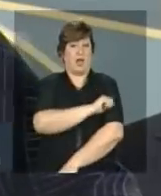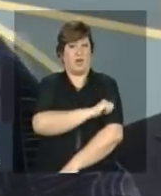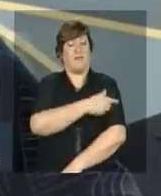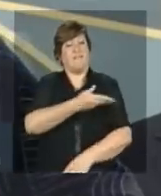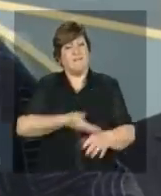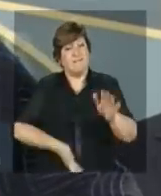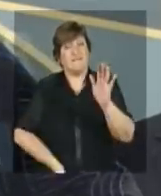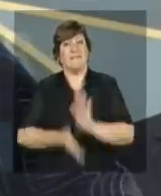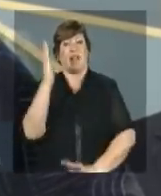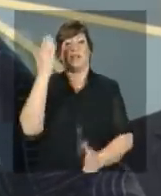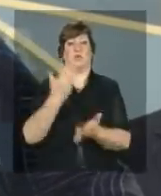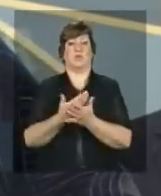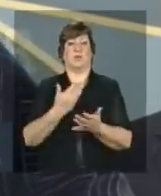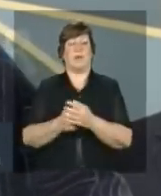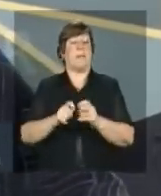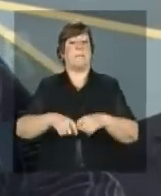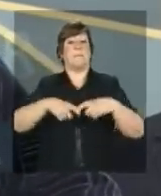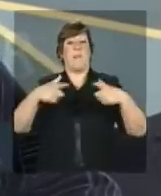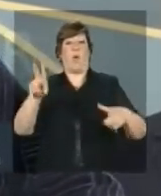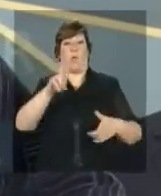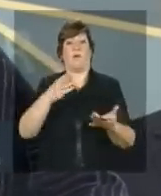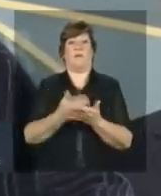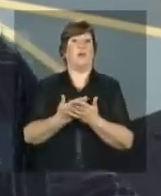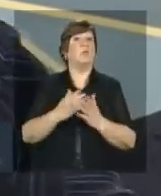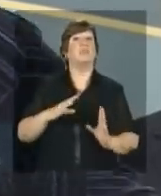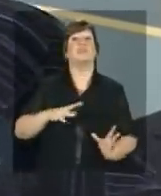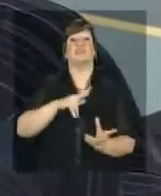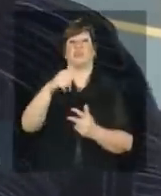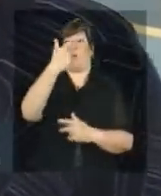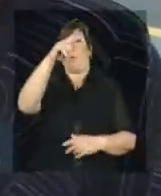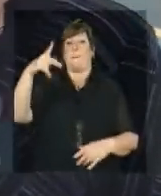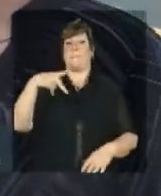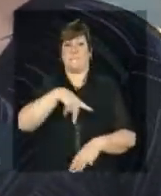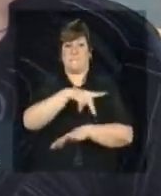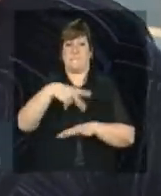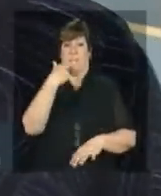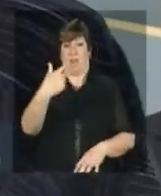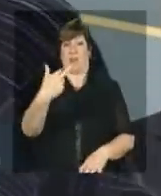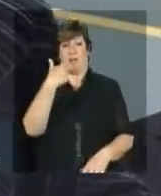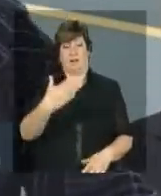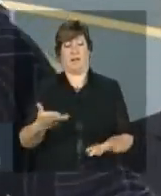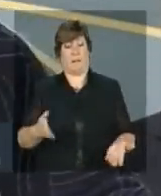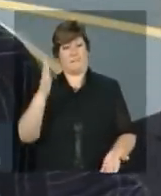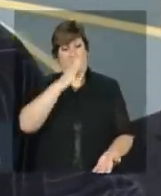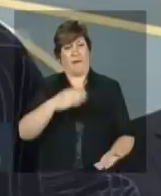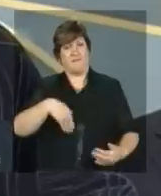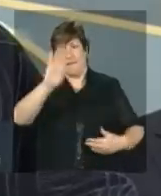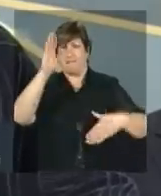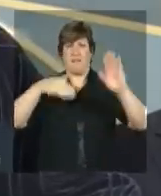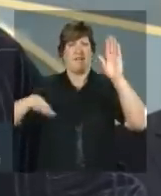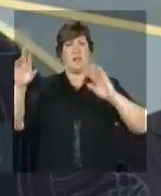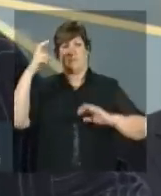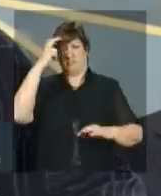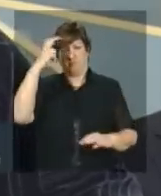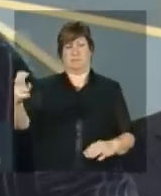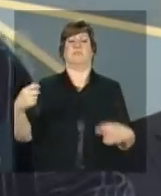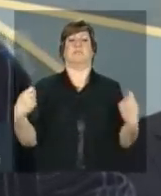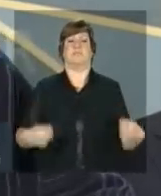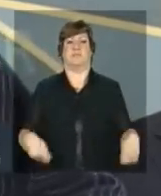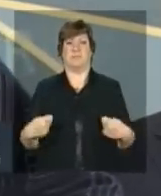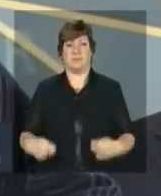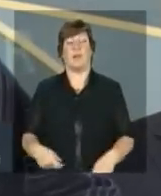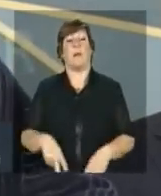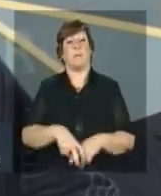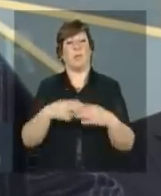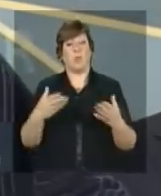estudar nas maiores universidades do mundo para isso nós iremos escolher estudantes